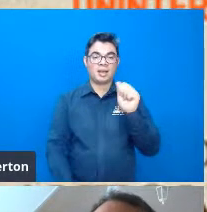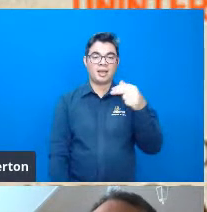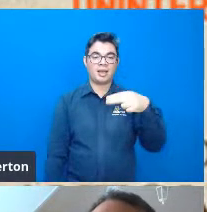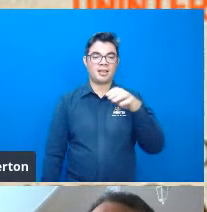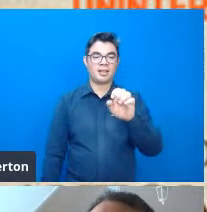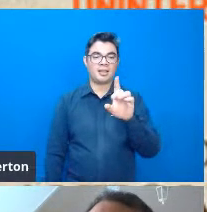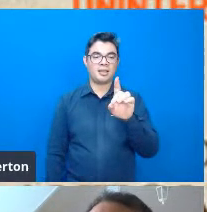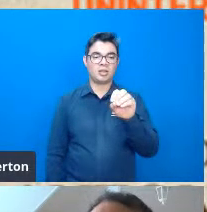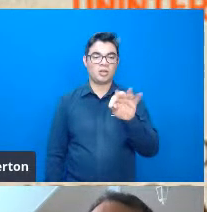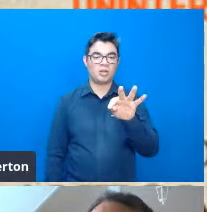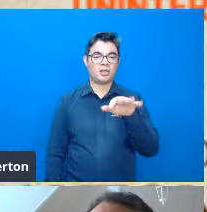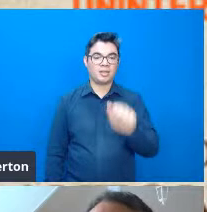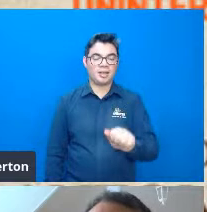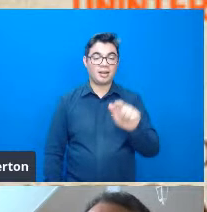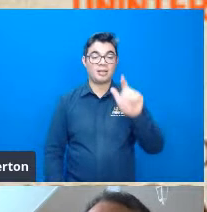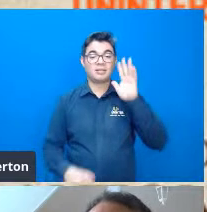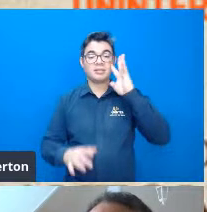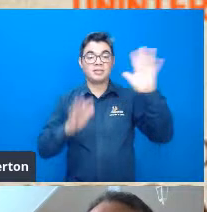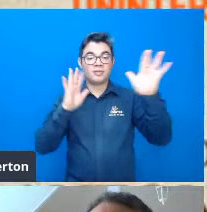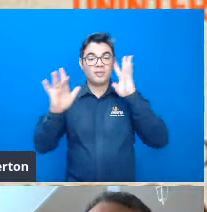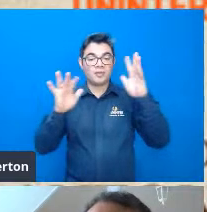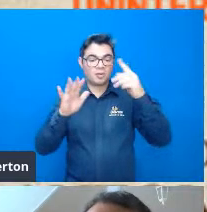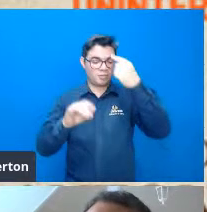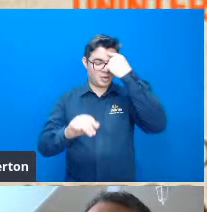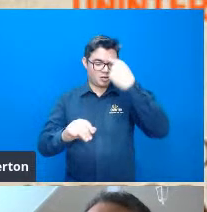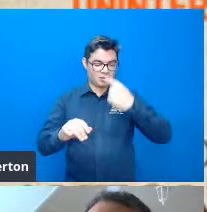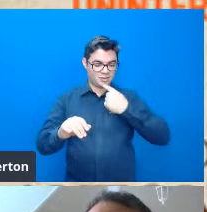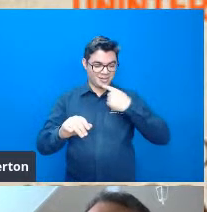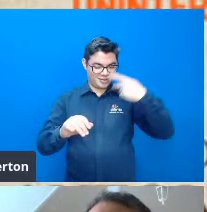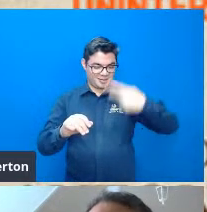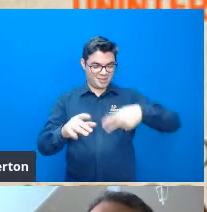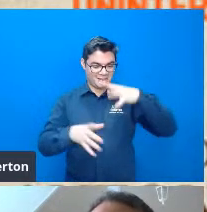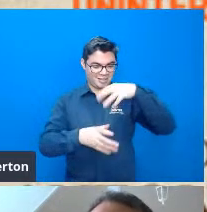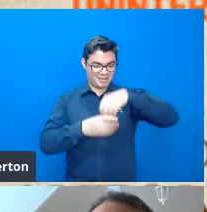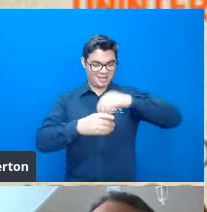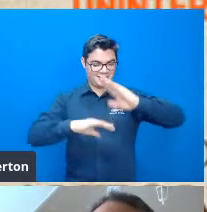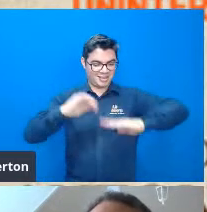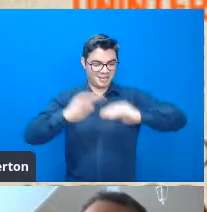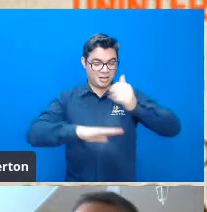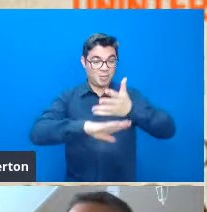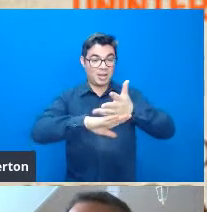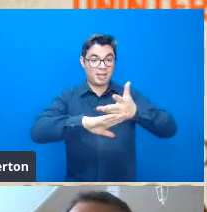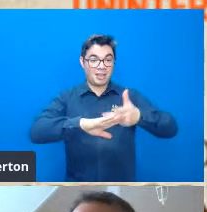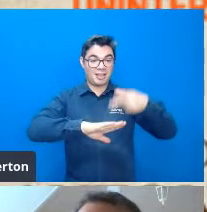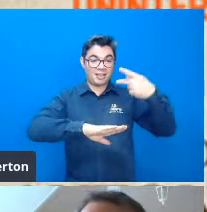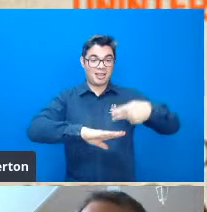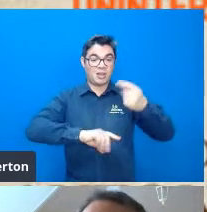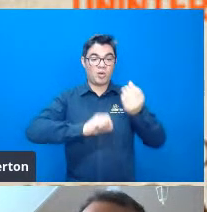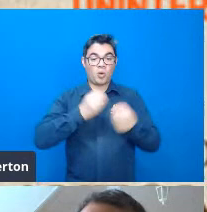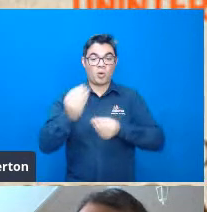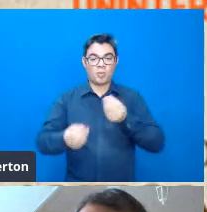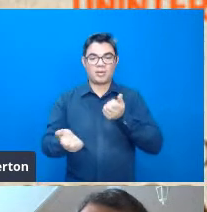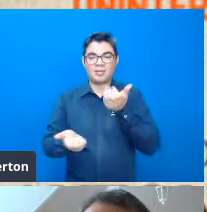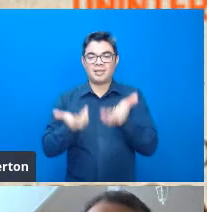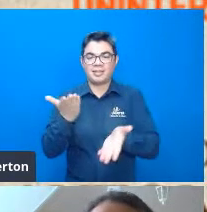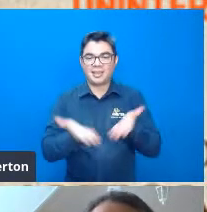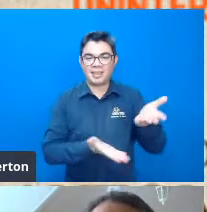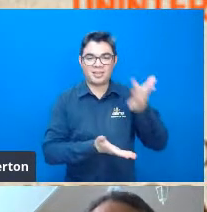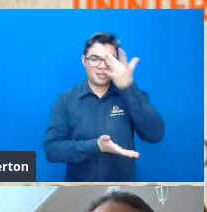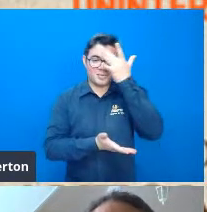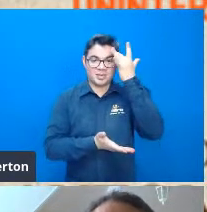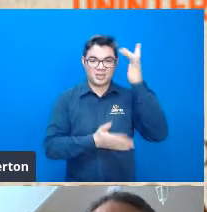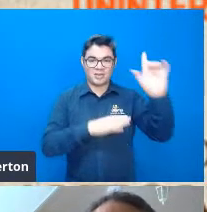desenvolveu essa essa personalidade dele esse talento essa habilidade atendendo fazendo troco para